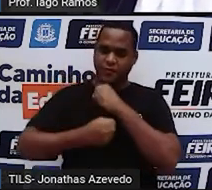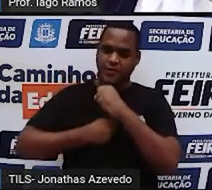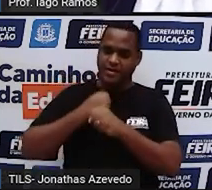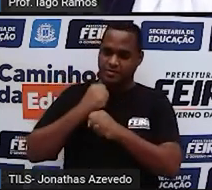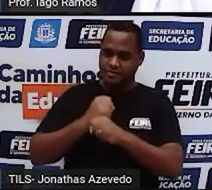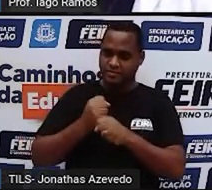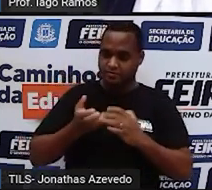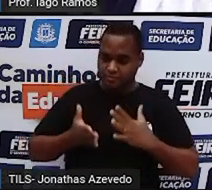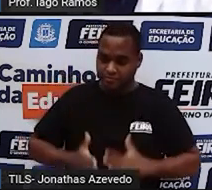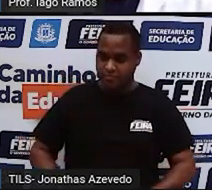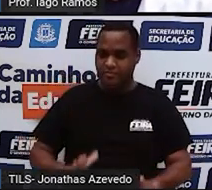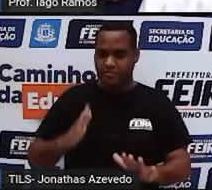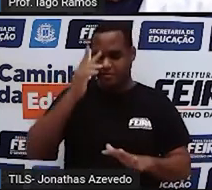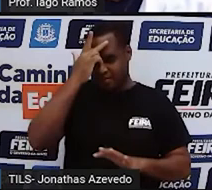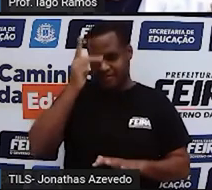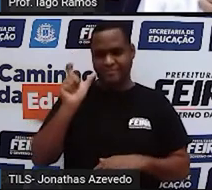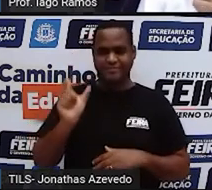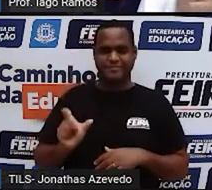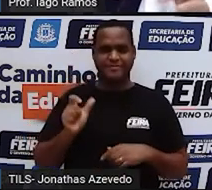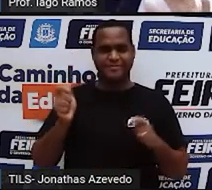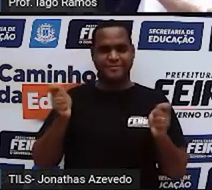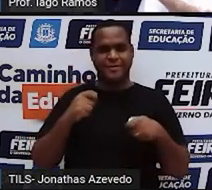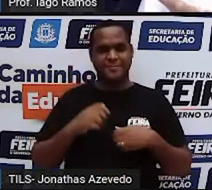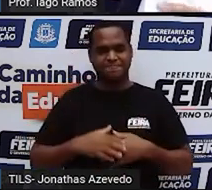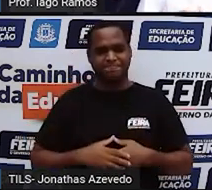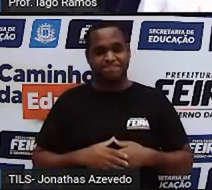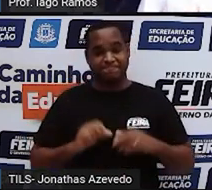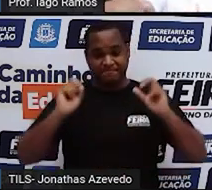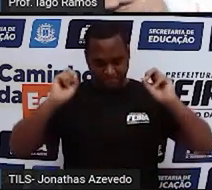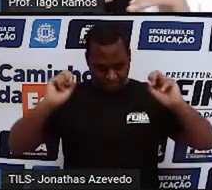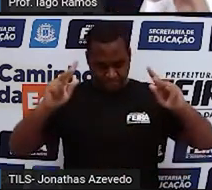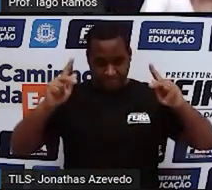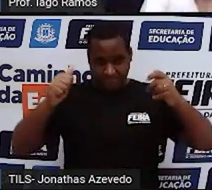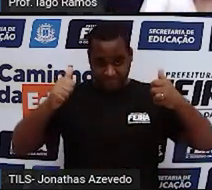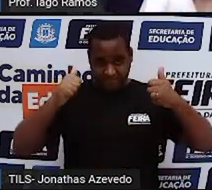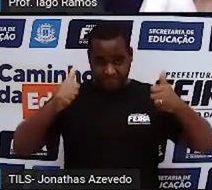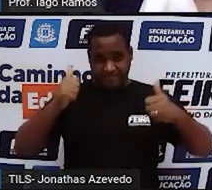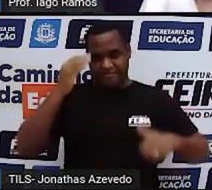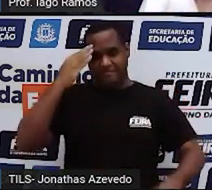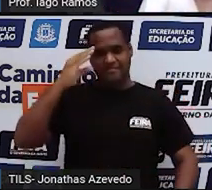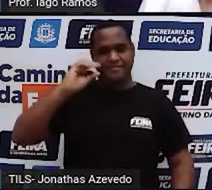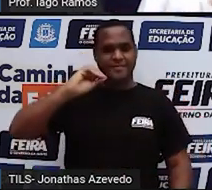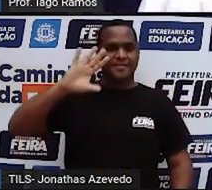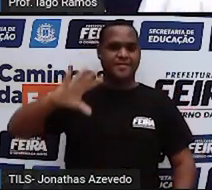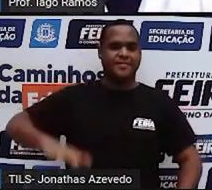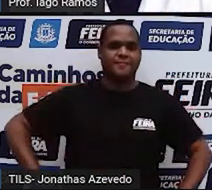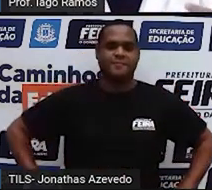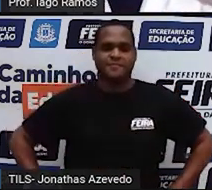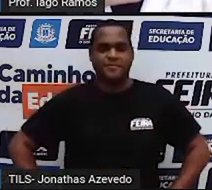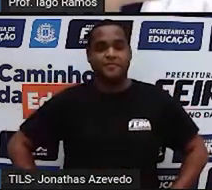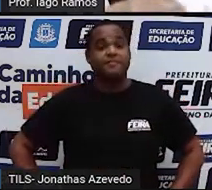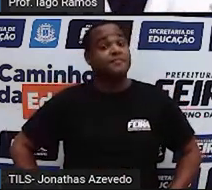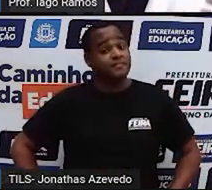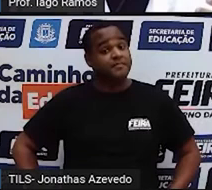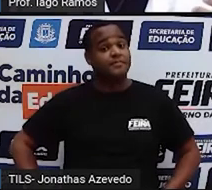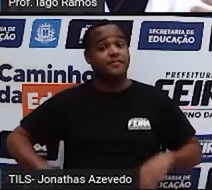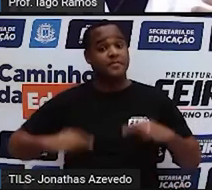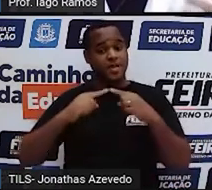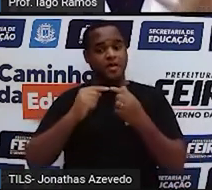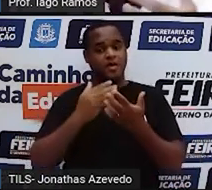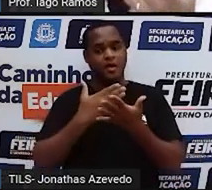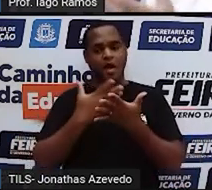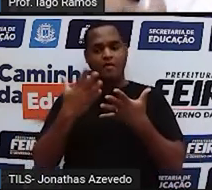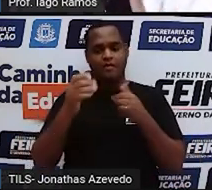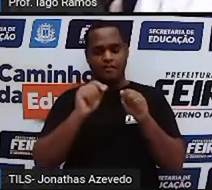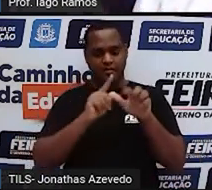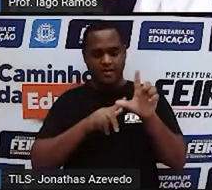nascimento da pessoa. Tranquilo? Beleza até aqui? Pronto. Esse é o início da álgebra.